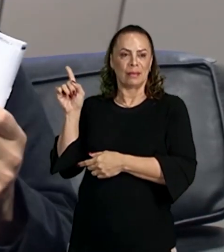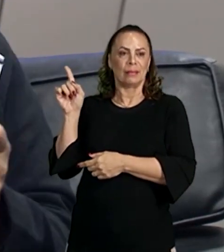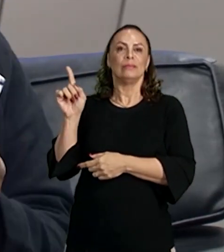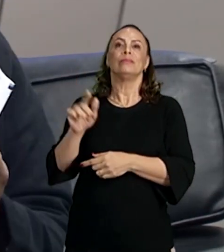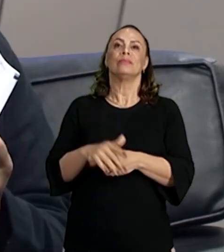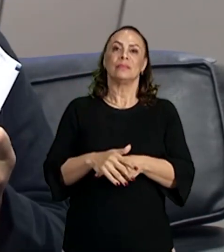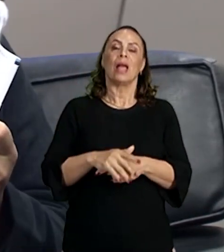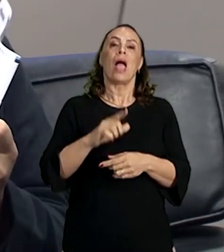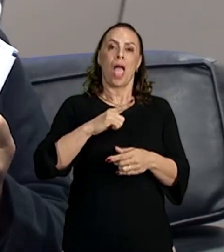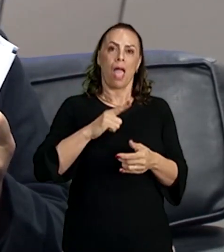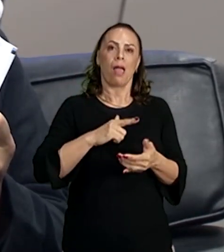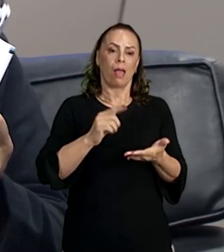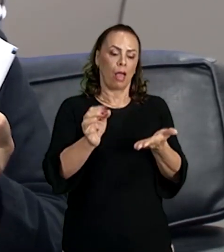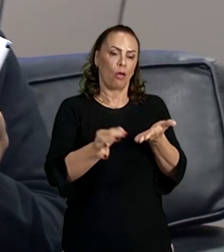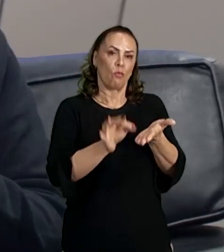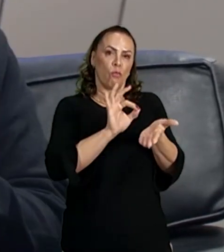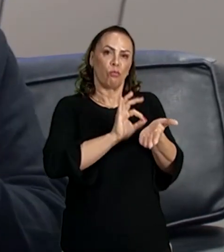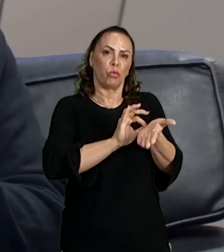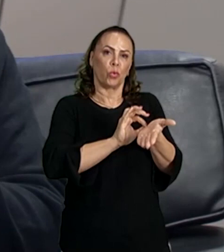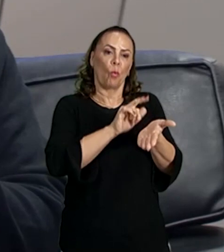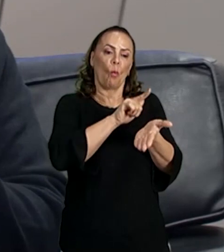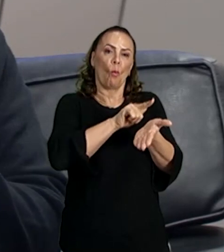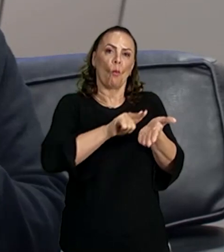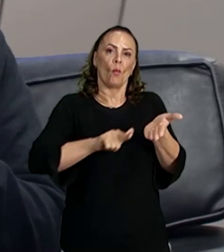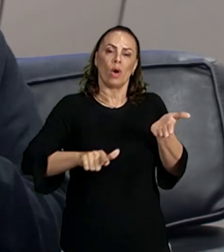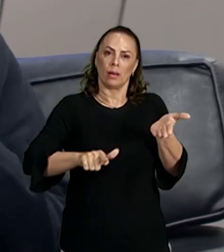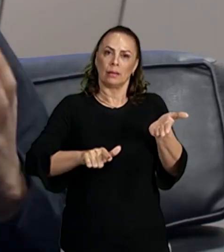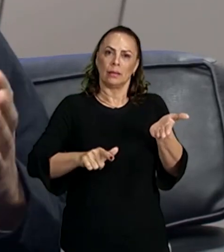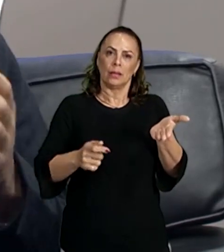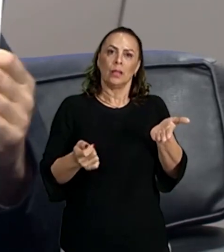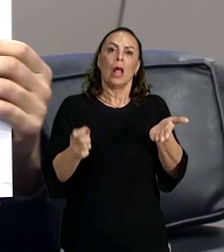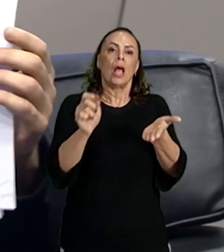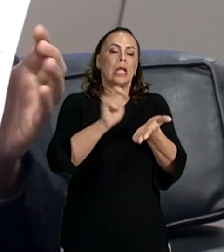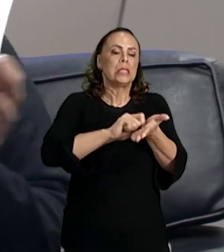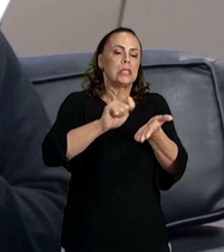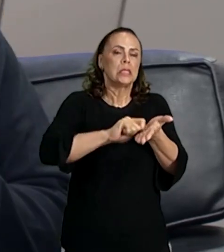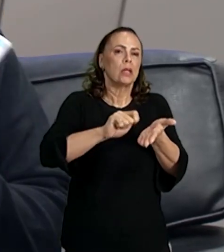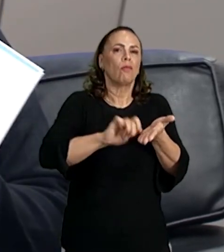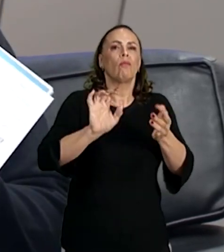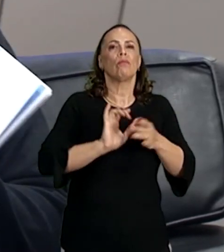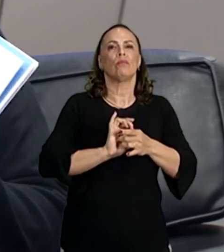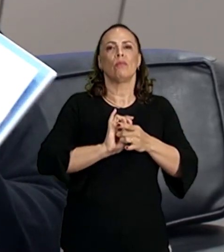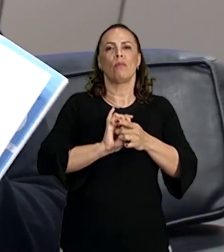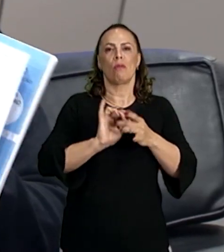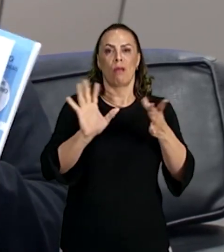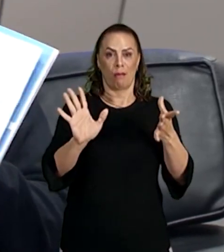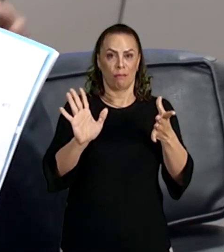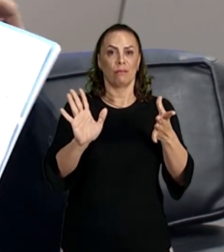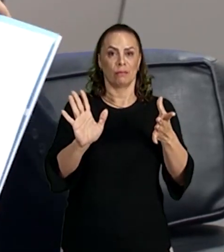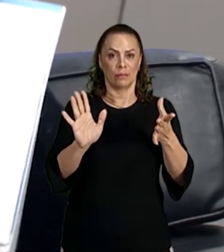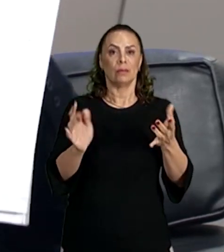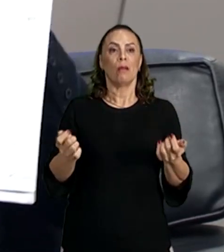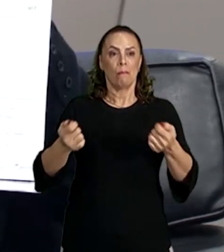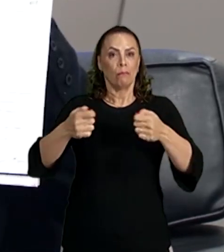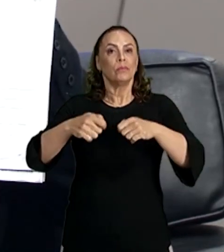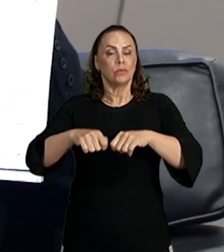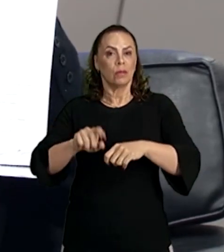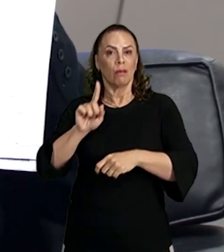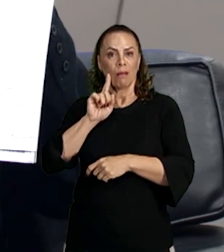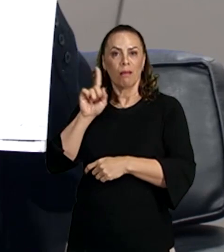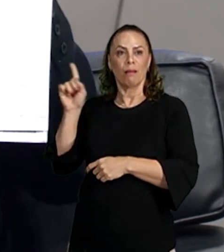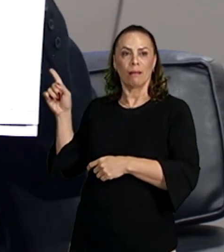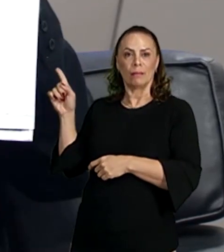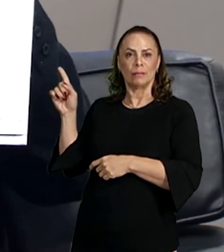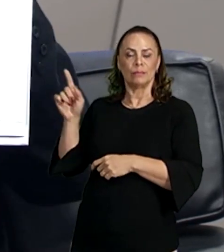uma página em branco, que você pode usá-la sem problema algum. Então, nessa página aqui em branco, eu vou escrever o meu